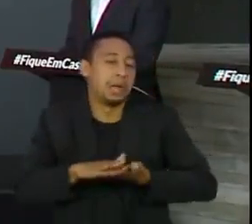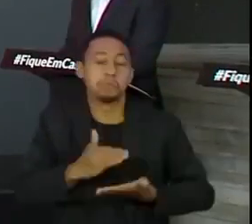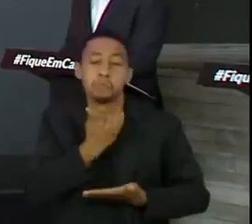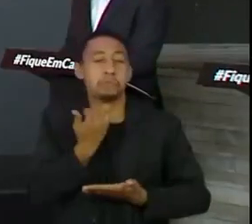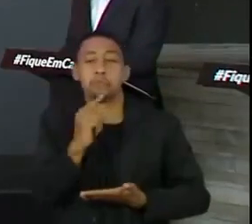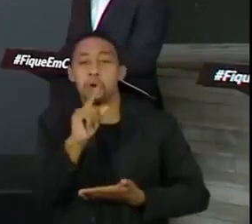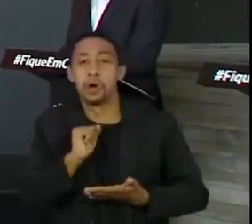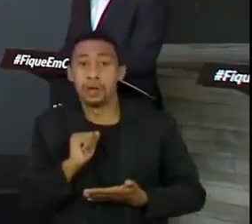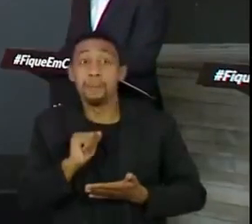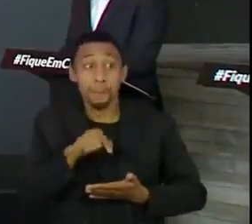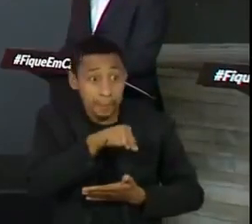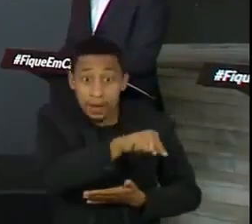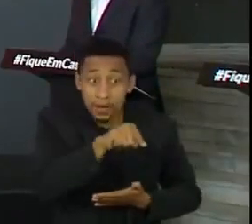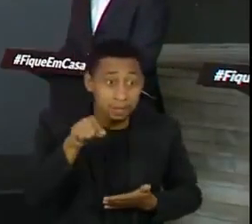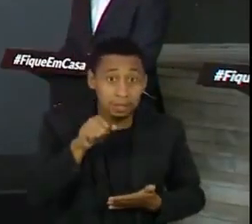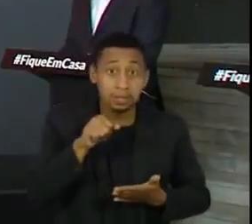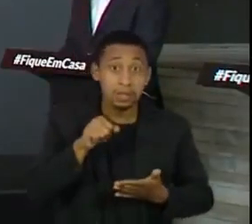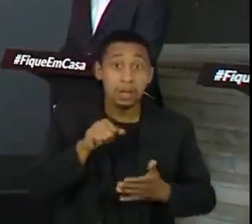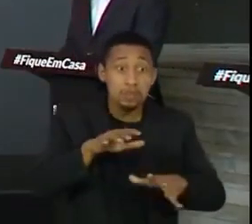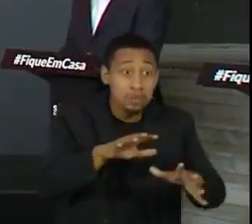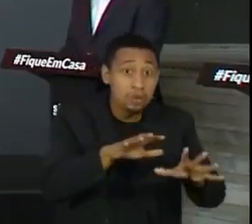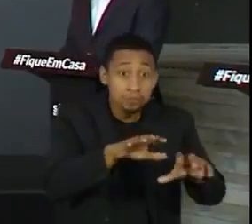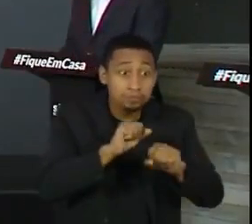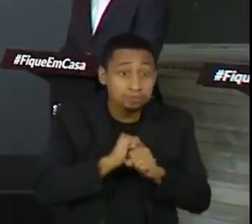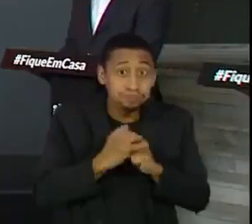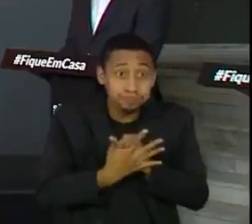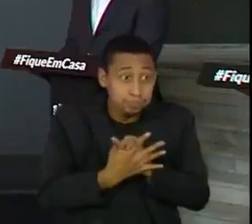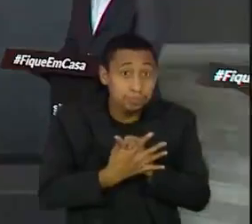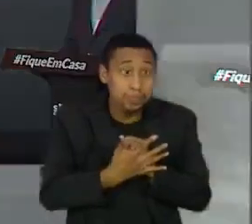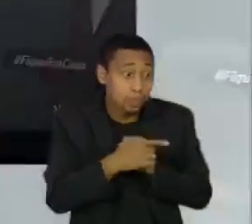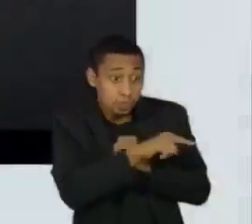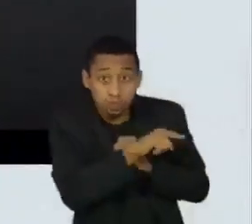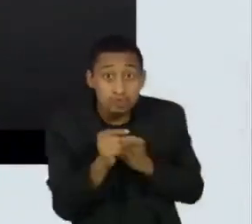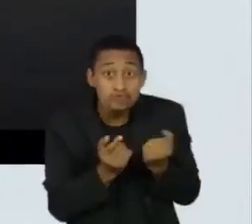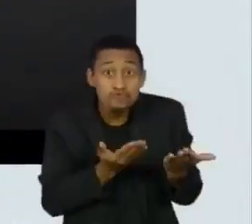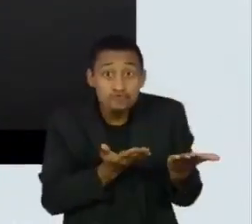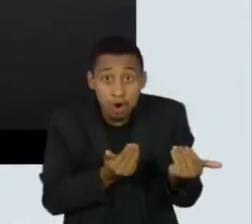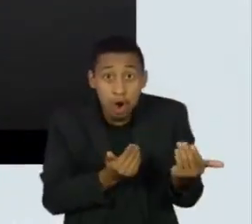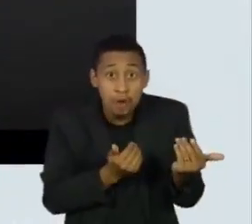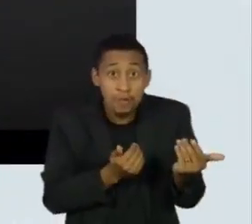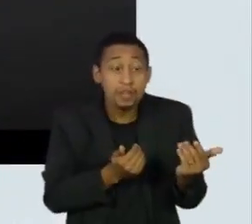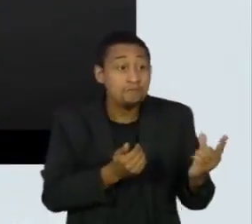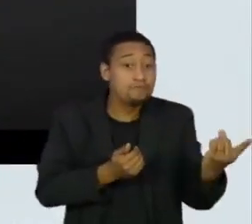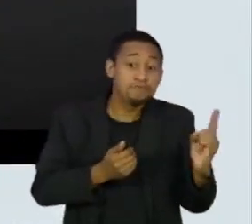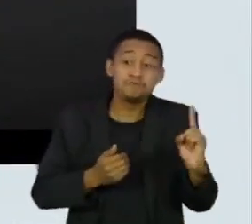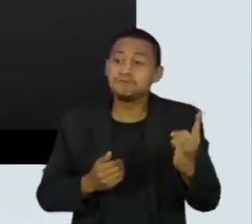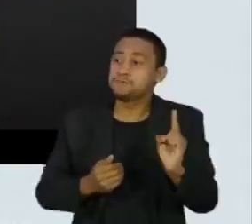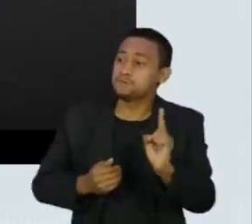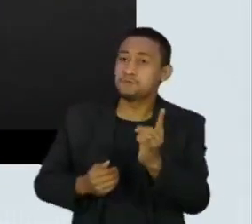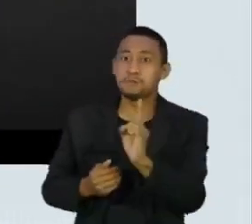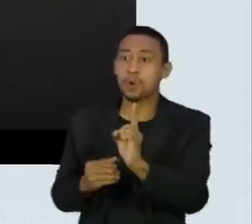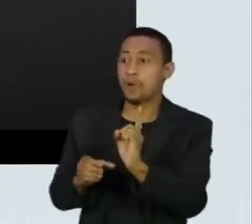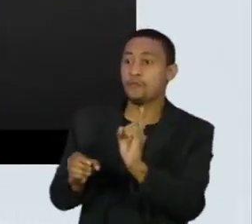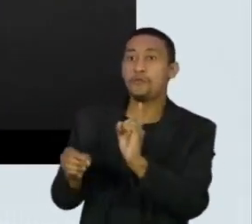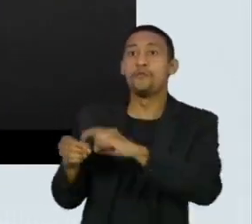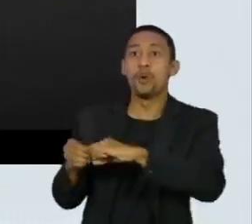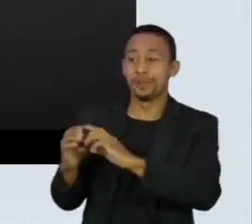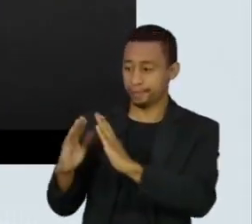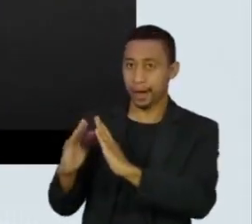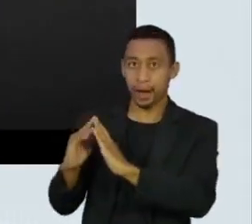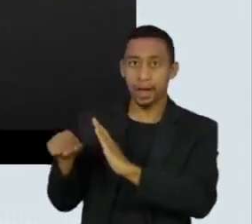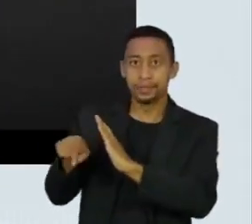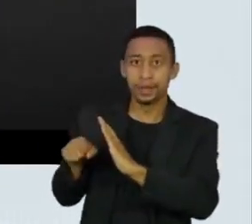mas levam o vírus para casa e perdem as suas mães, os seus pais, os seus tios e avós.